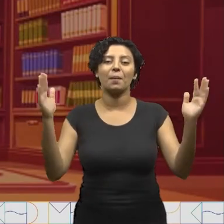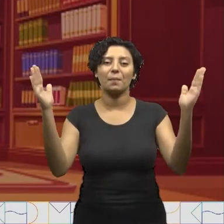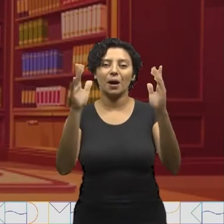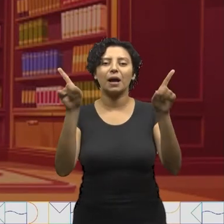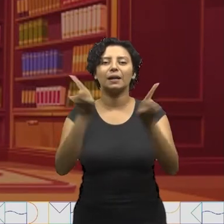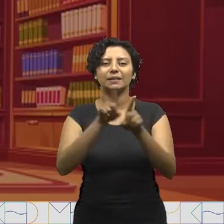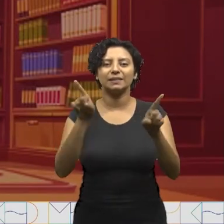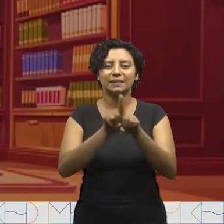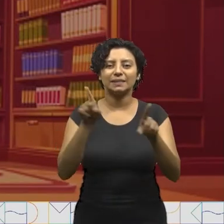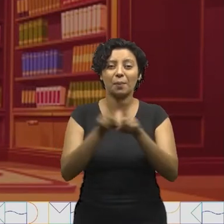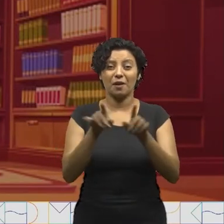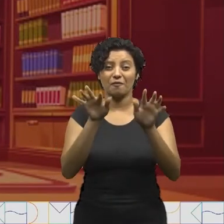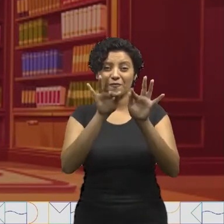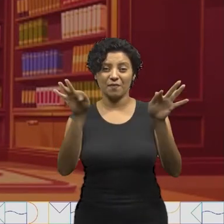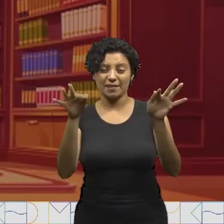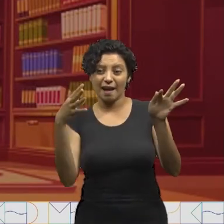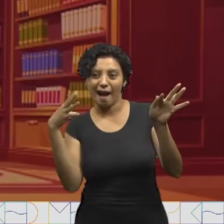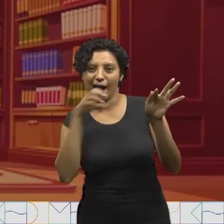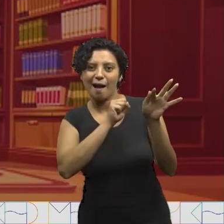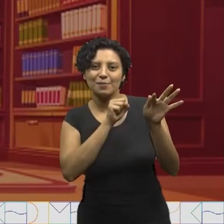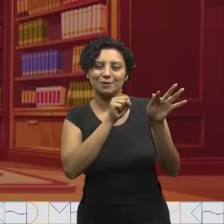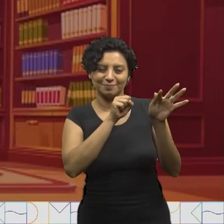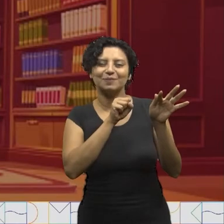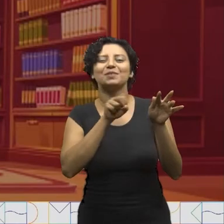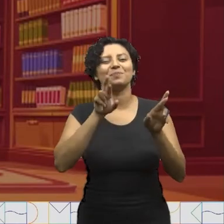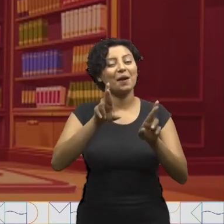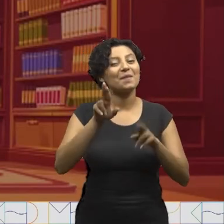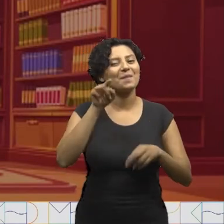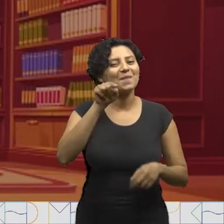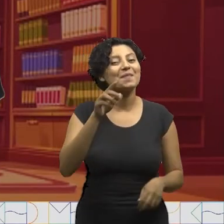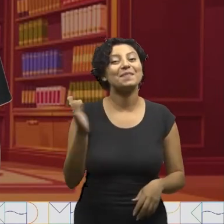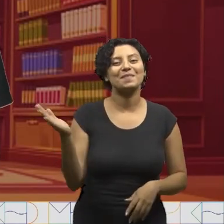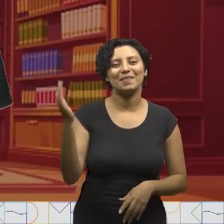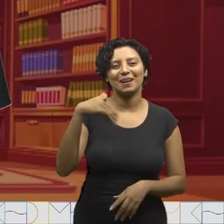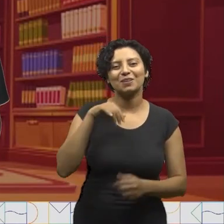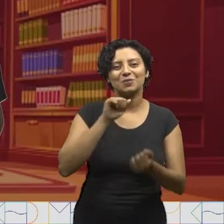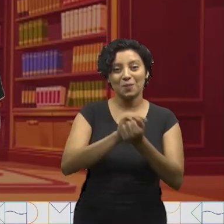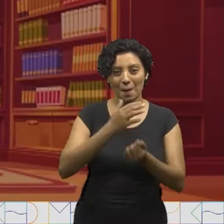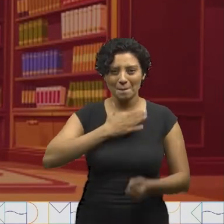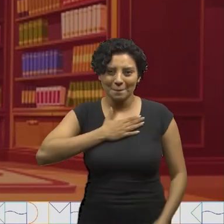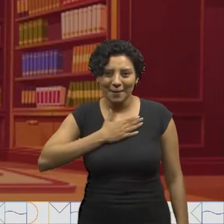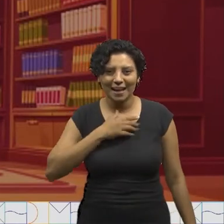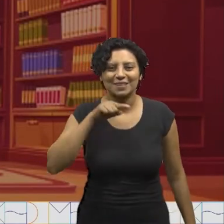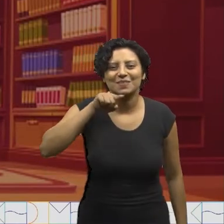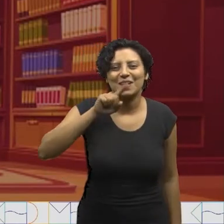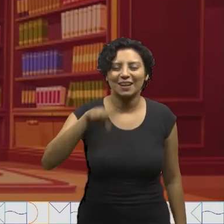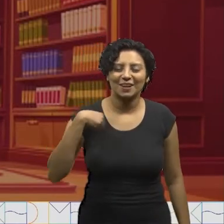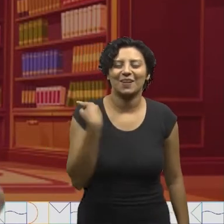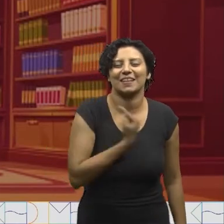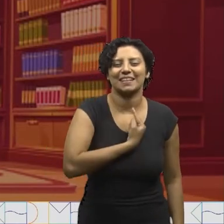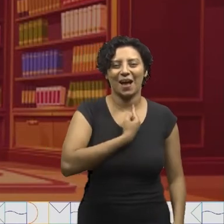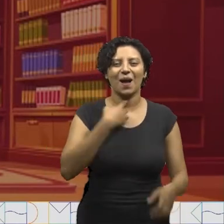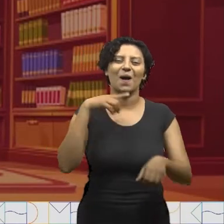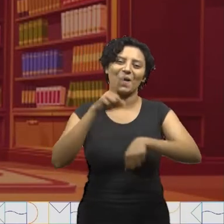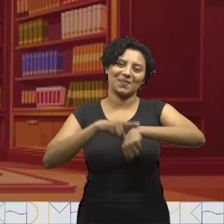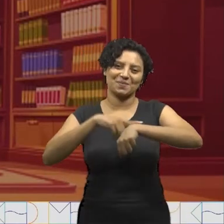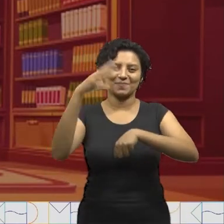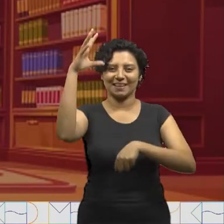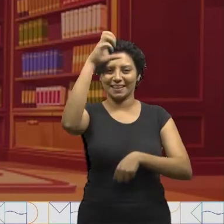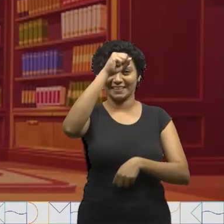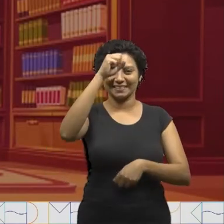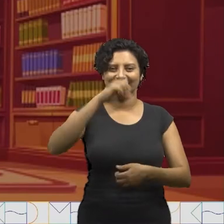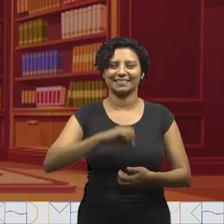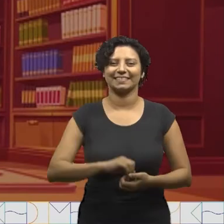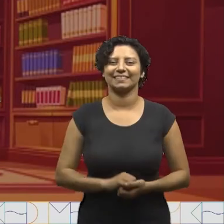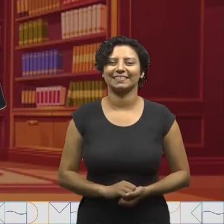trabalínguas. Para isso, conto com você. Então, venha comigo para a minha, para a sua, para a nossa